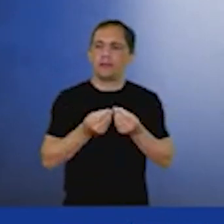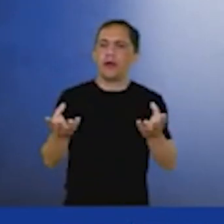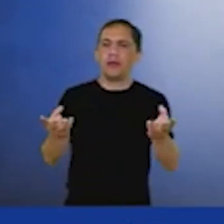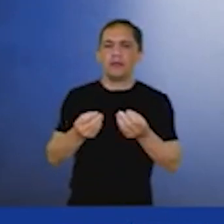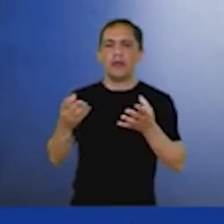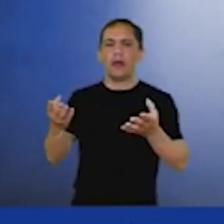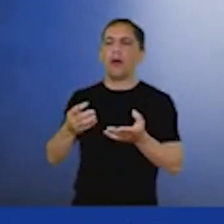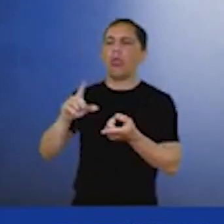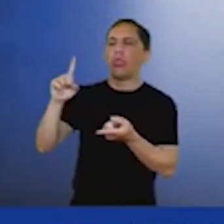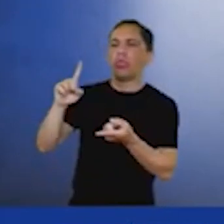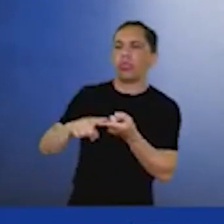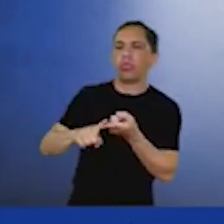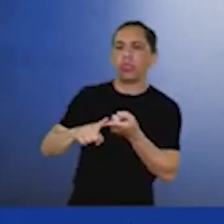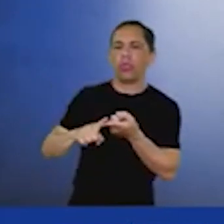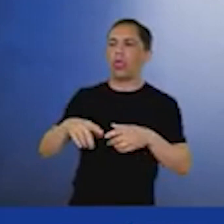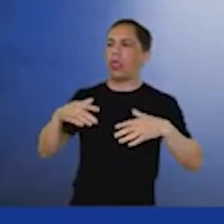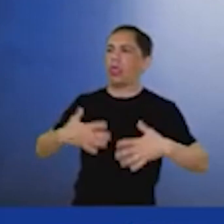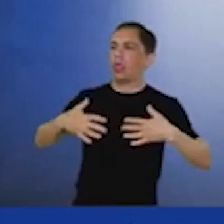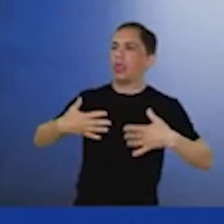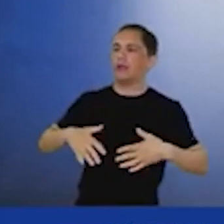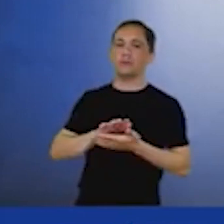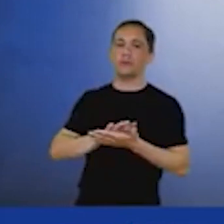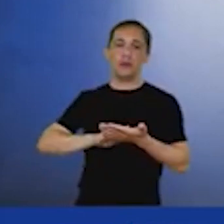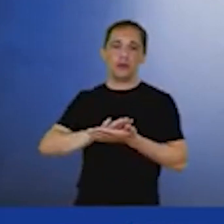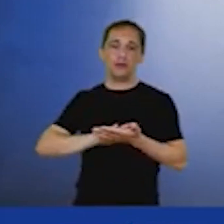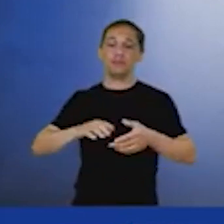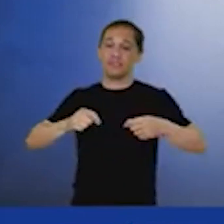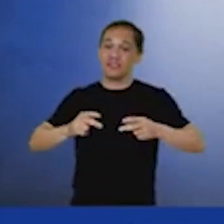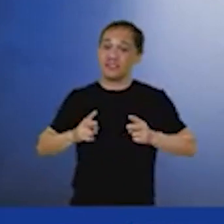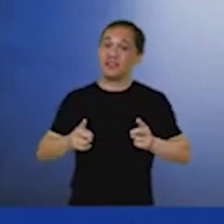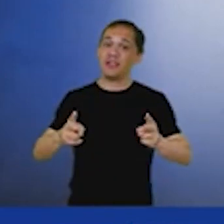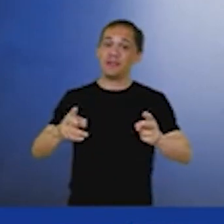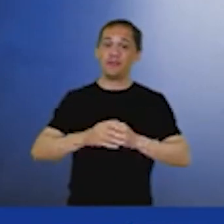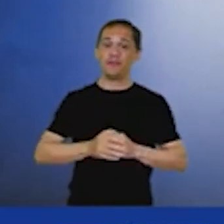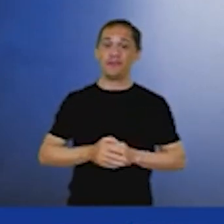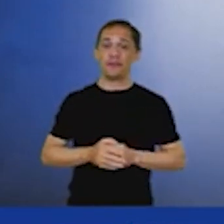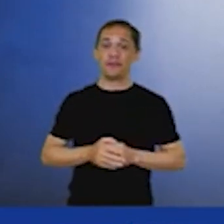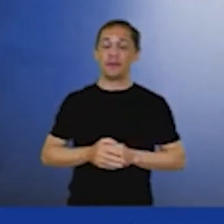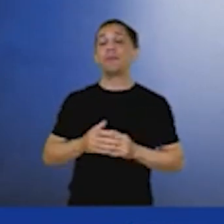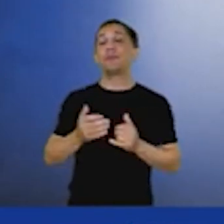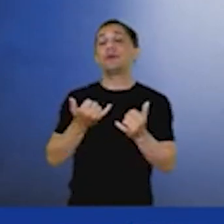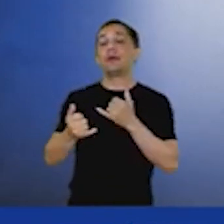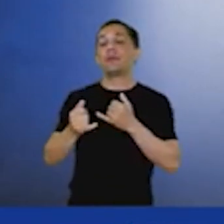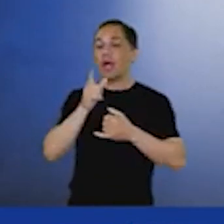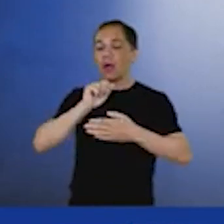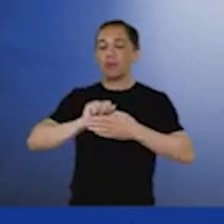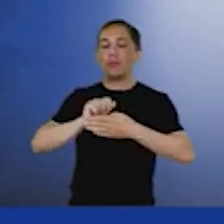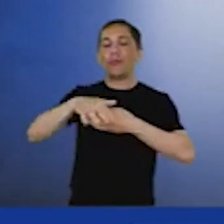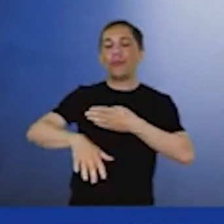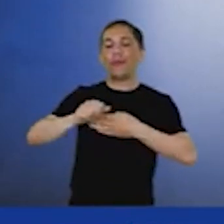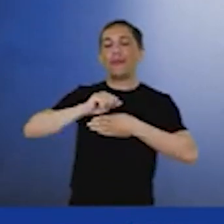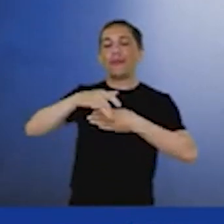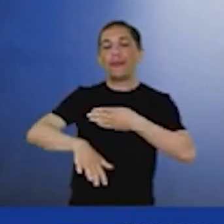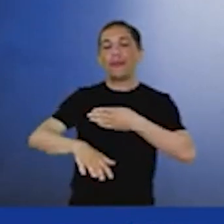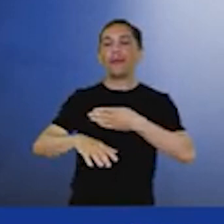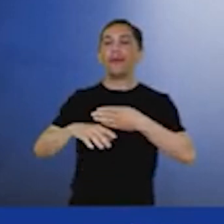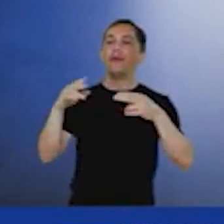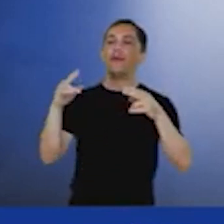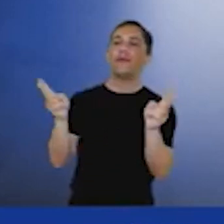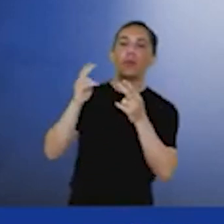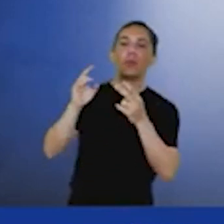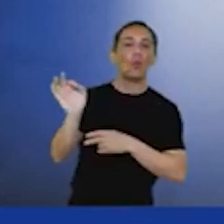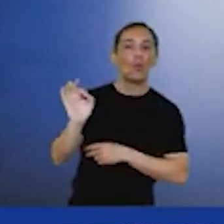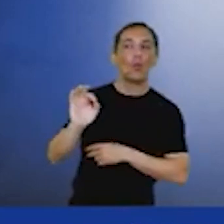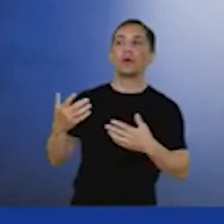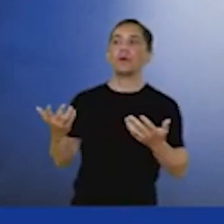o despacho termoelétrico. Às vezes não chove, às vezes não tem sol, às vezes não venta, falta energia. E aí o gás, as térmicas são